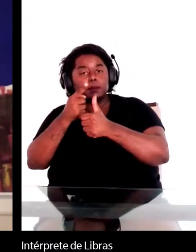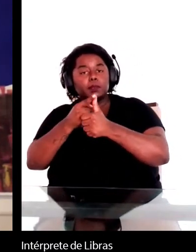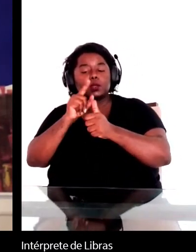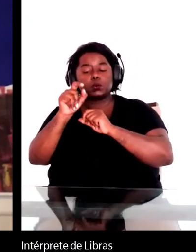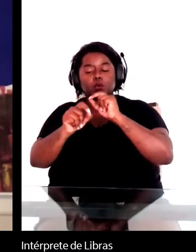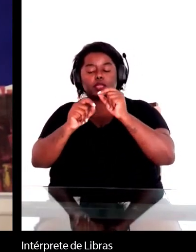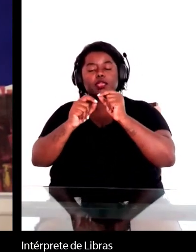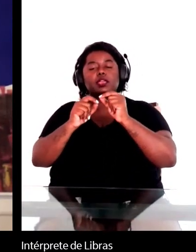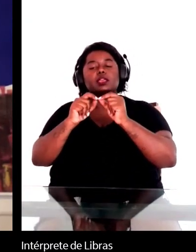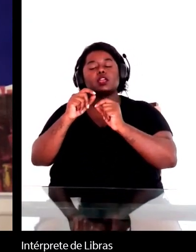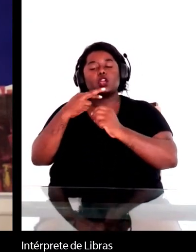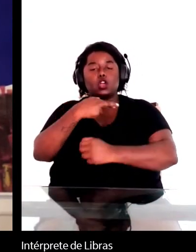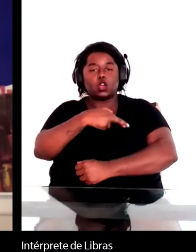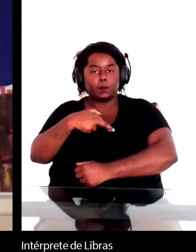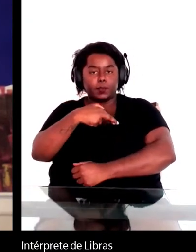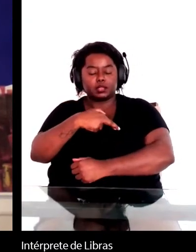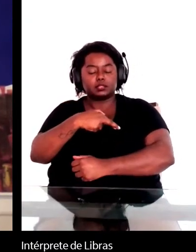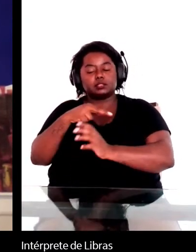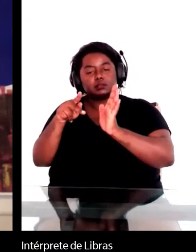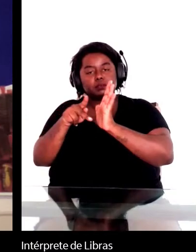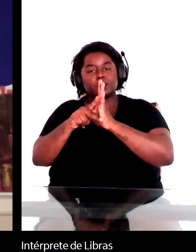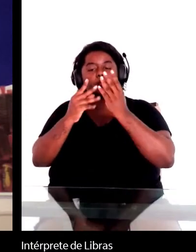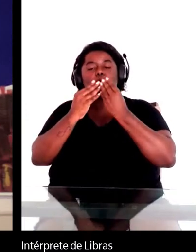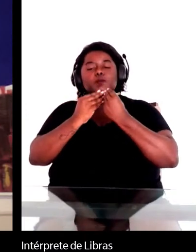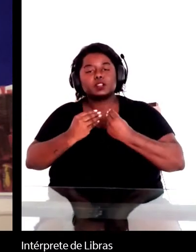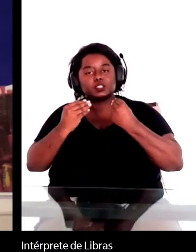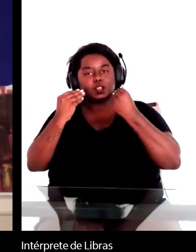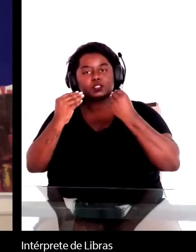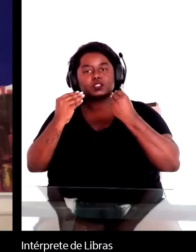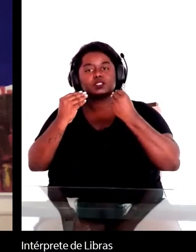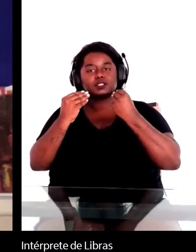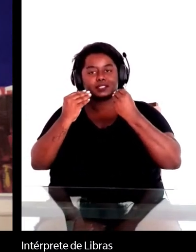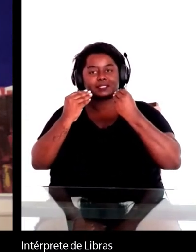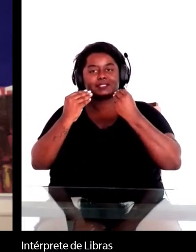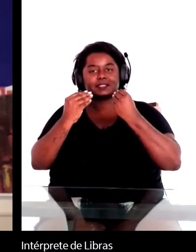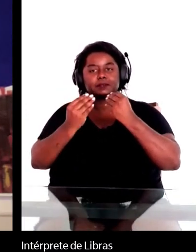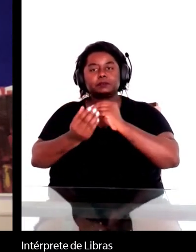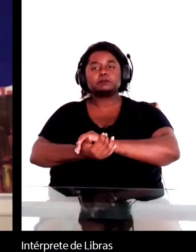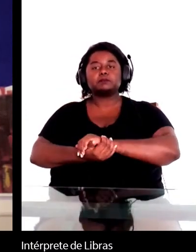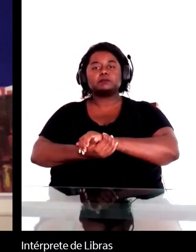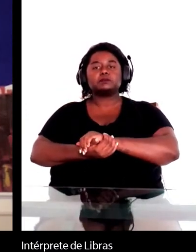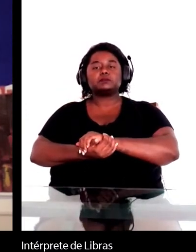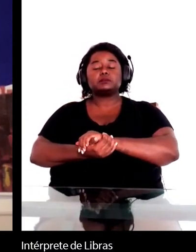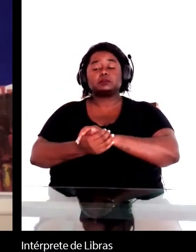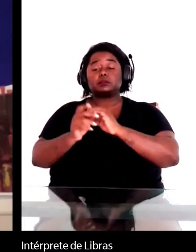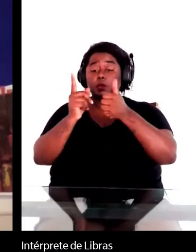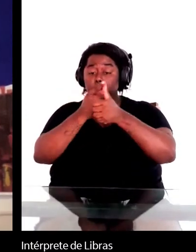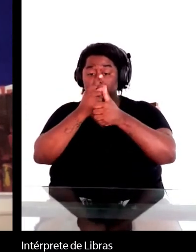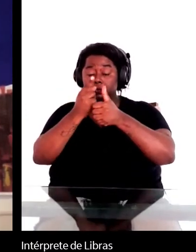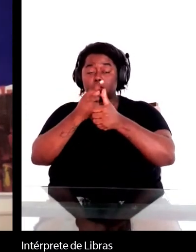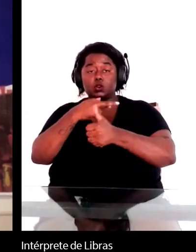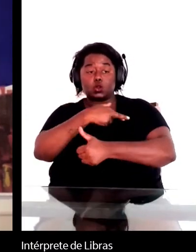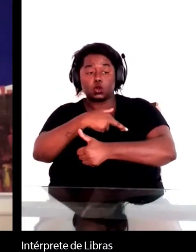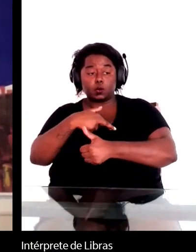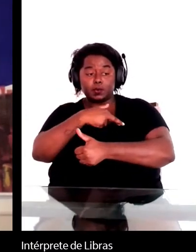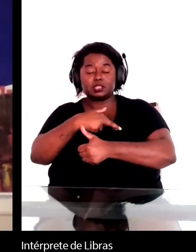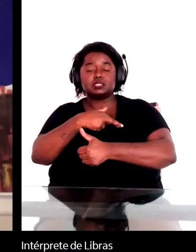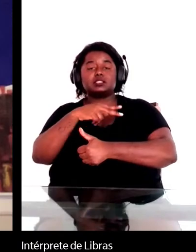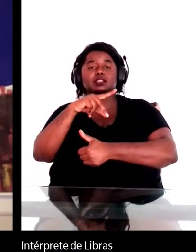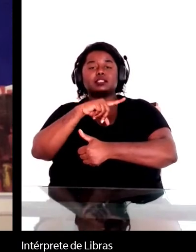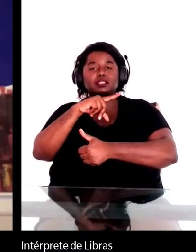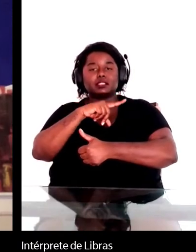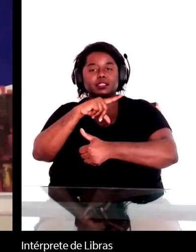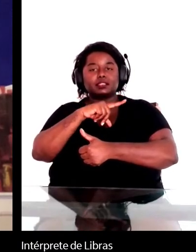na ordem da sua aparência. O primeiro romance Resurreição, curiosamente,